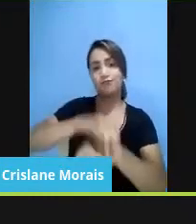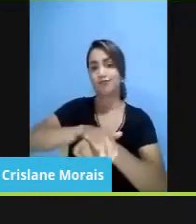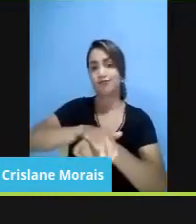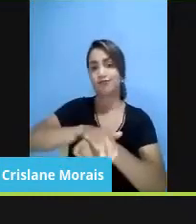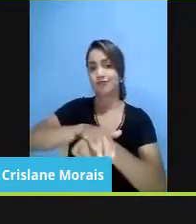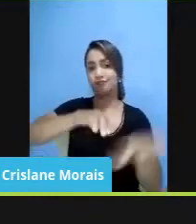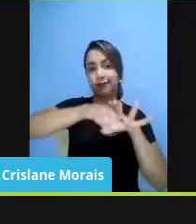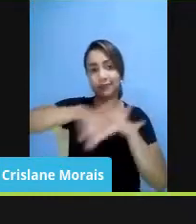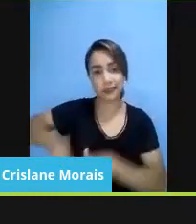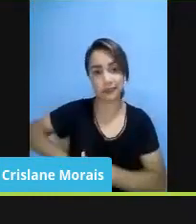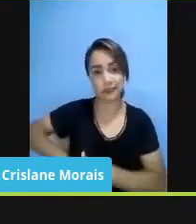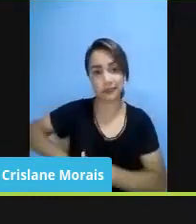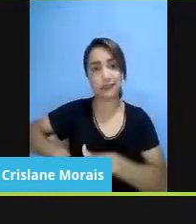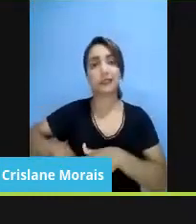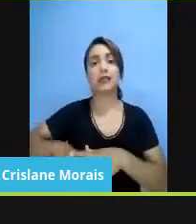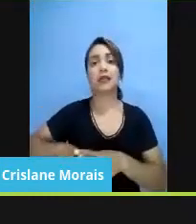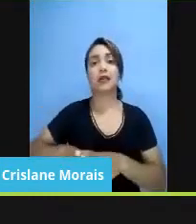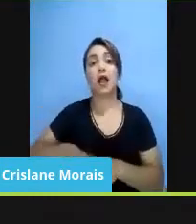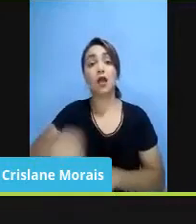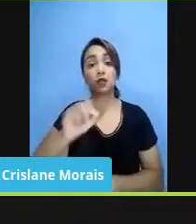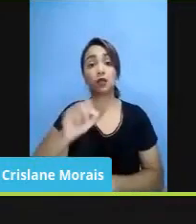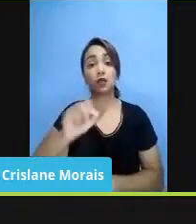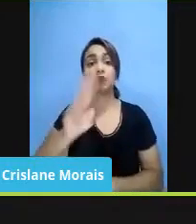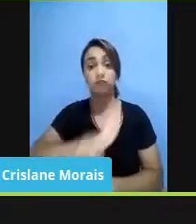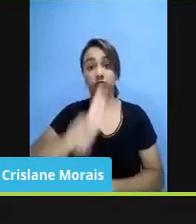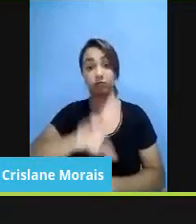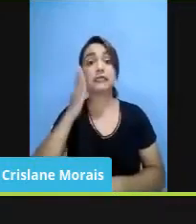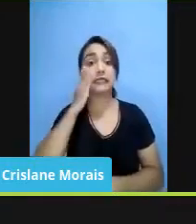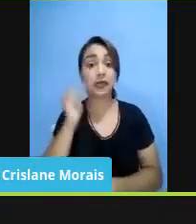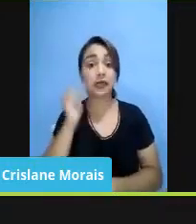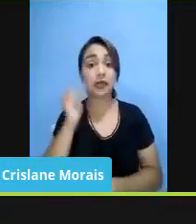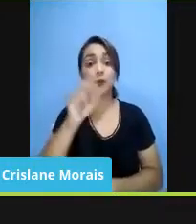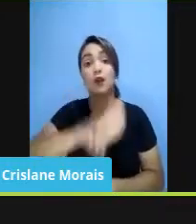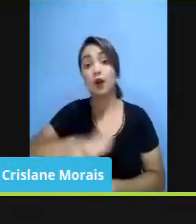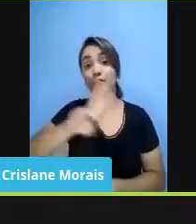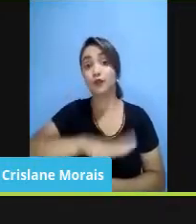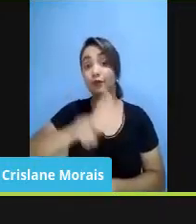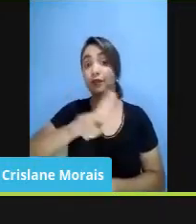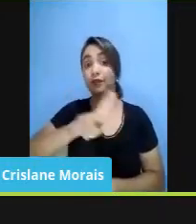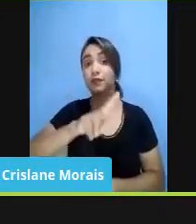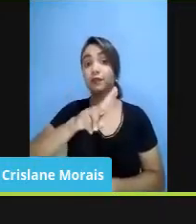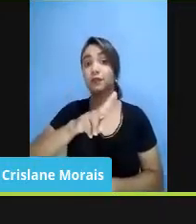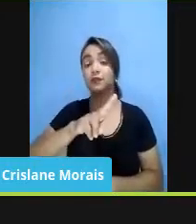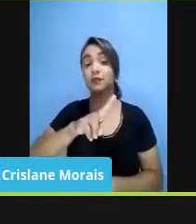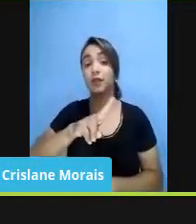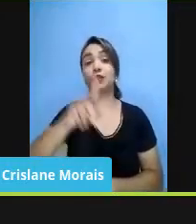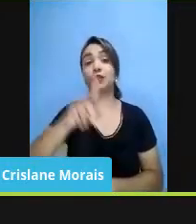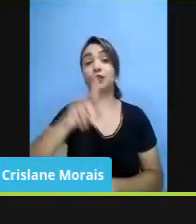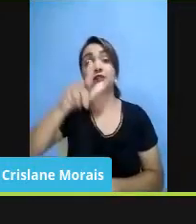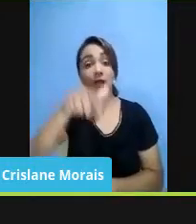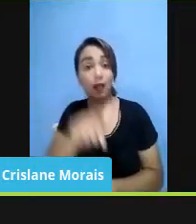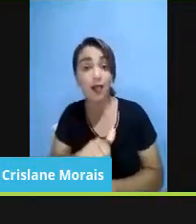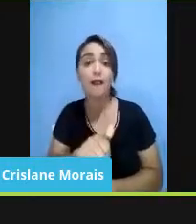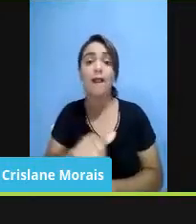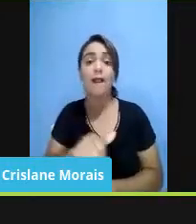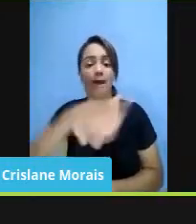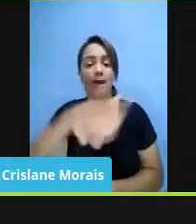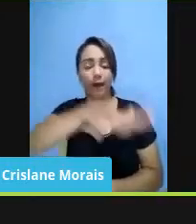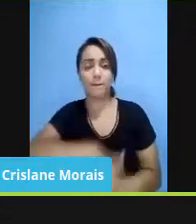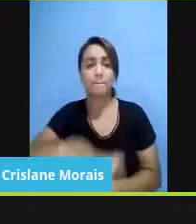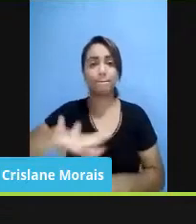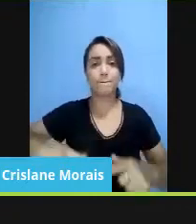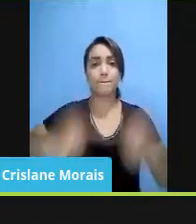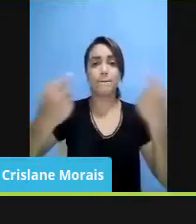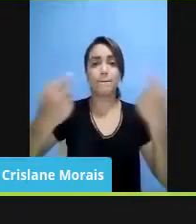universidades, e a gente sabe que a universidade pública ela é um ambiente que confronta do ponto de vista do pensamento o